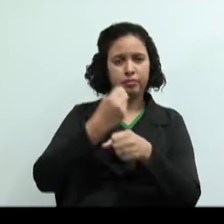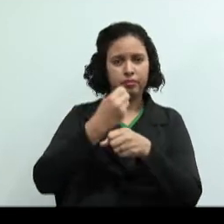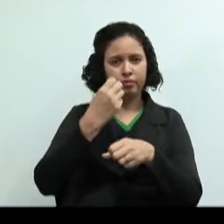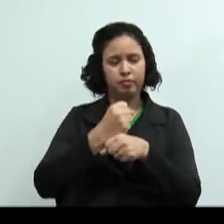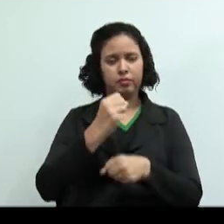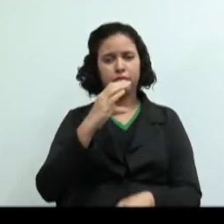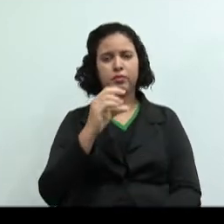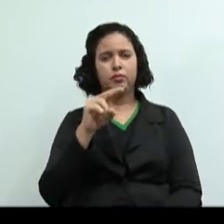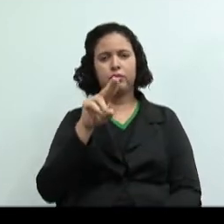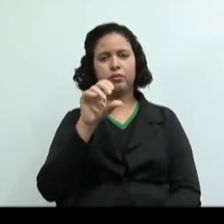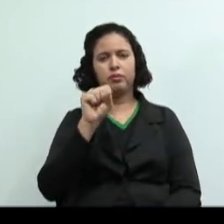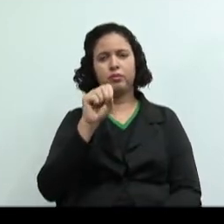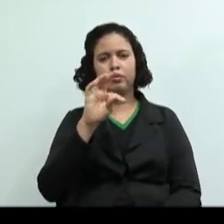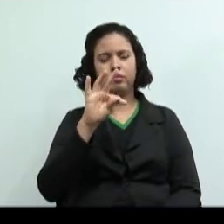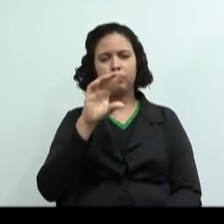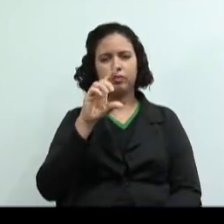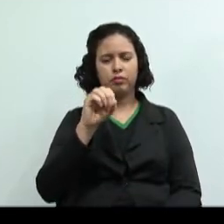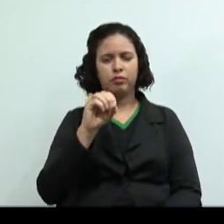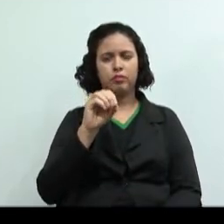custos?